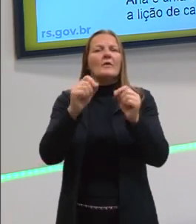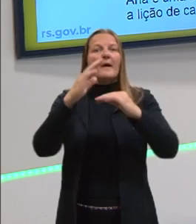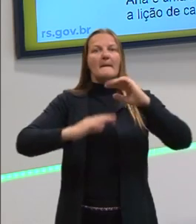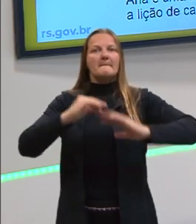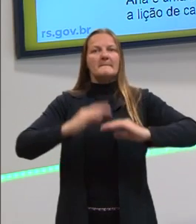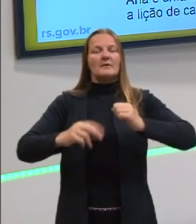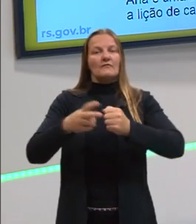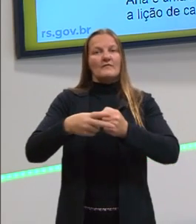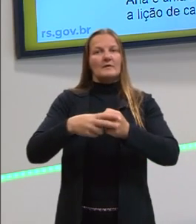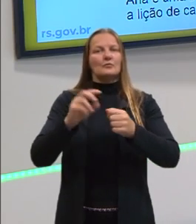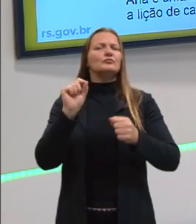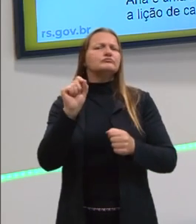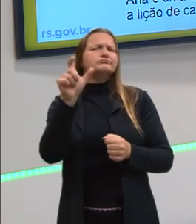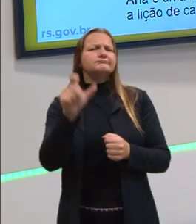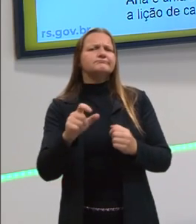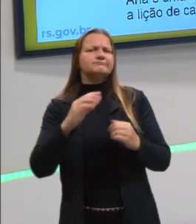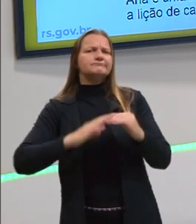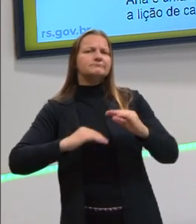ação para que ele aconteça.